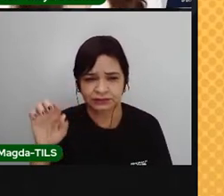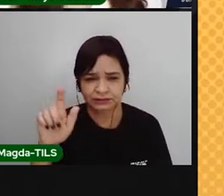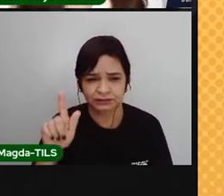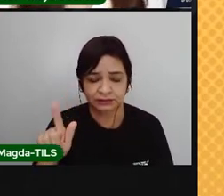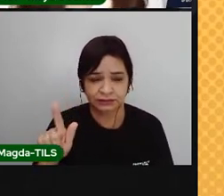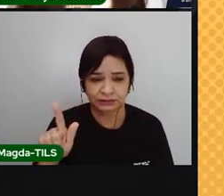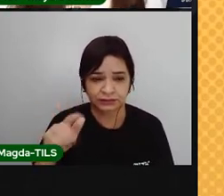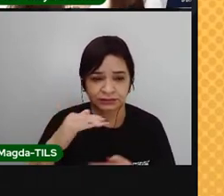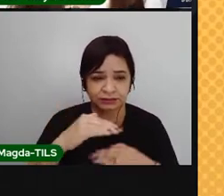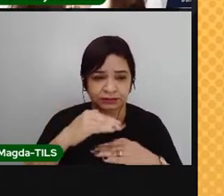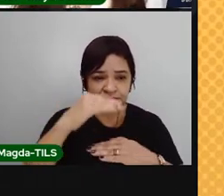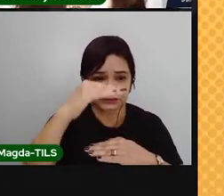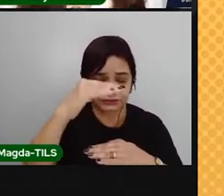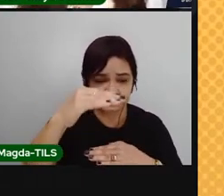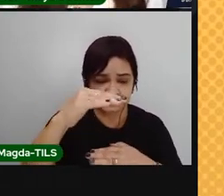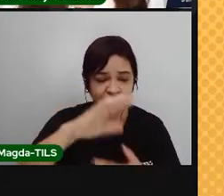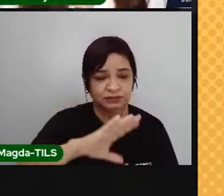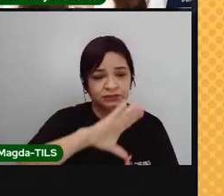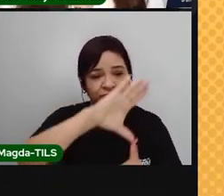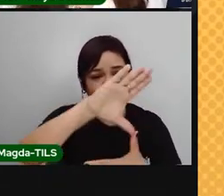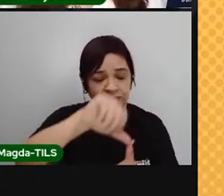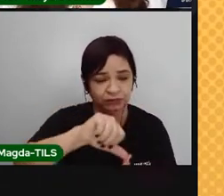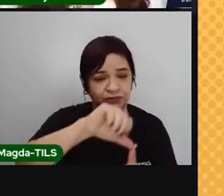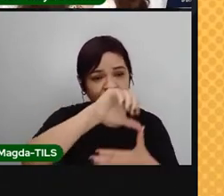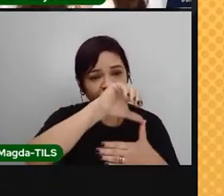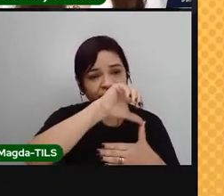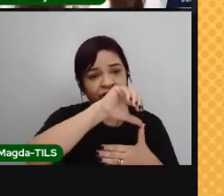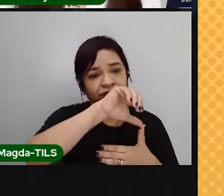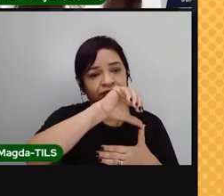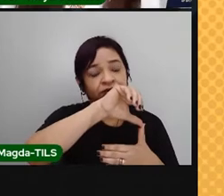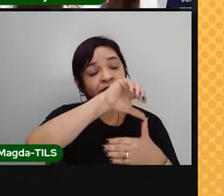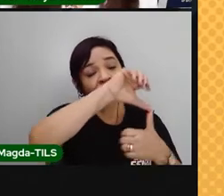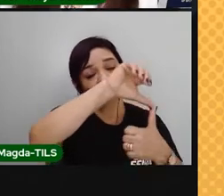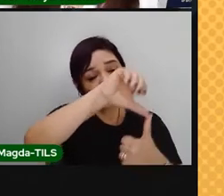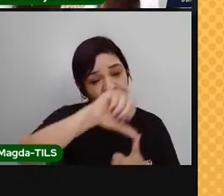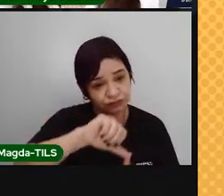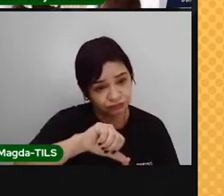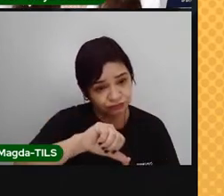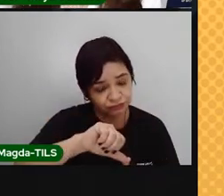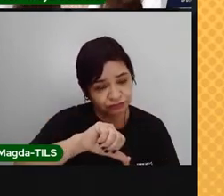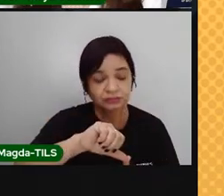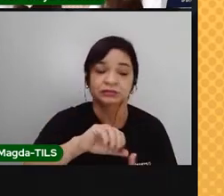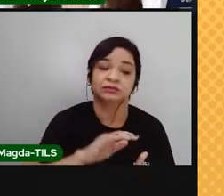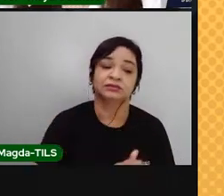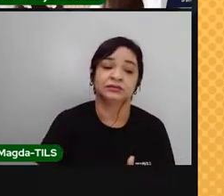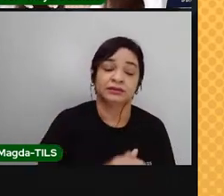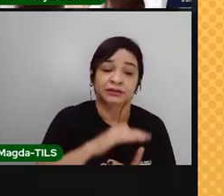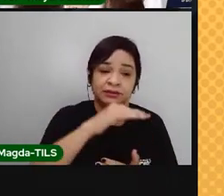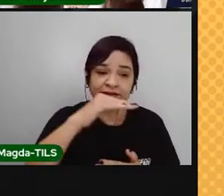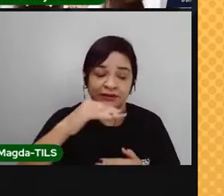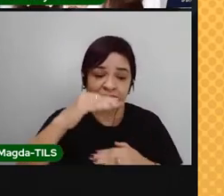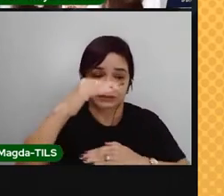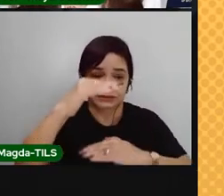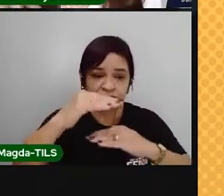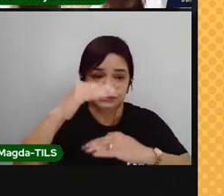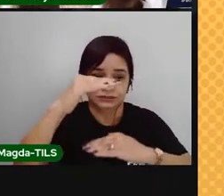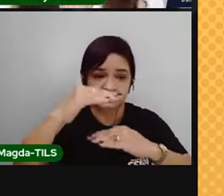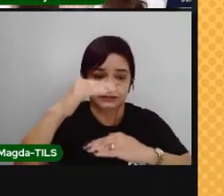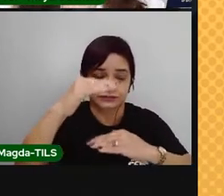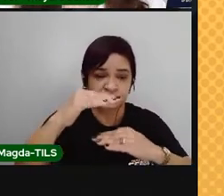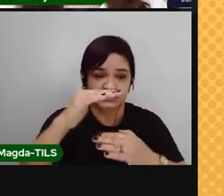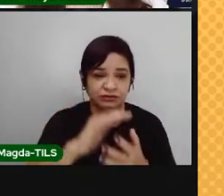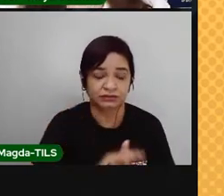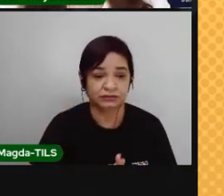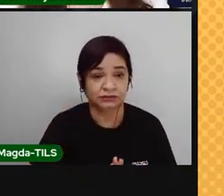dois hemisférios. O hemisfério norte, que é o que está acima da linha do Equador, e o hemisfério sul, que é o que está abaixo dessa linha do Equador. Nós,